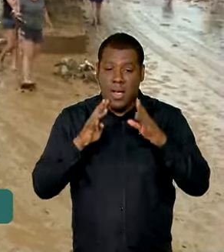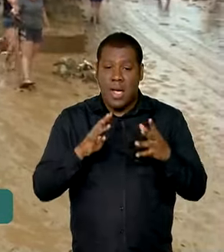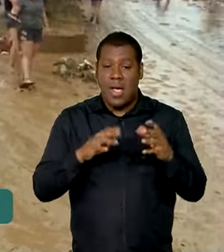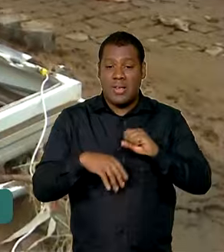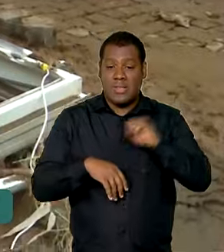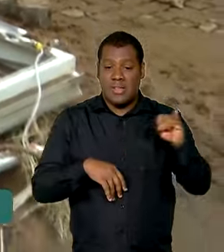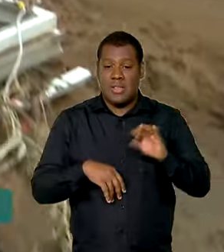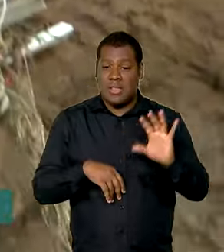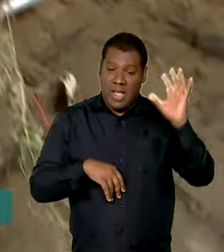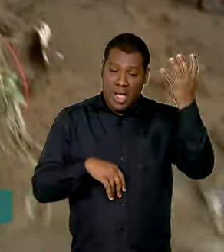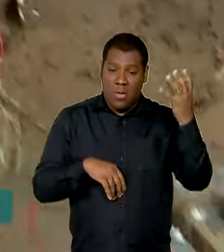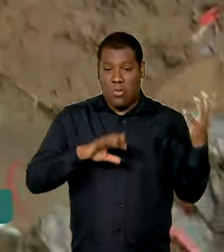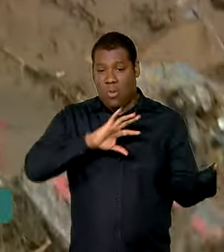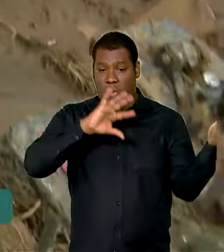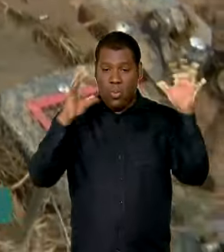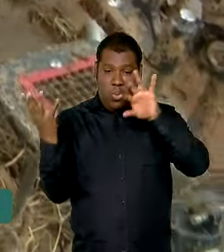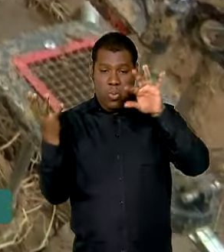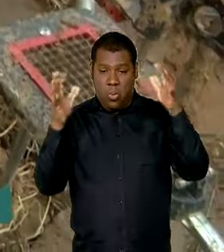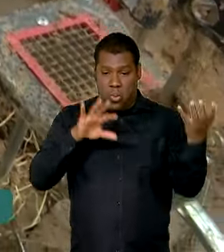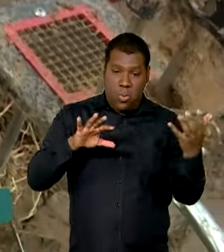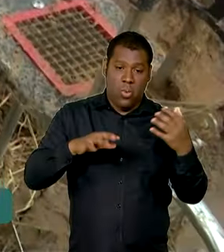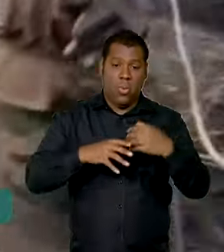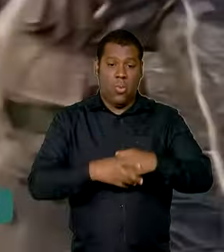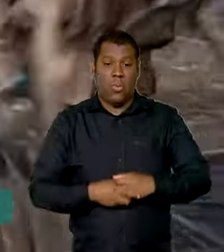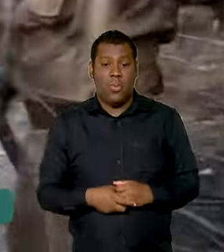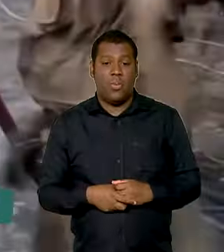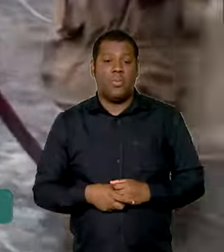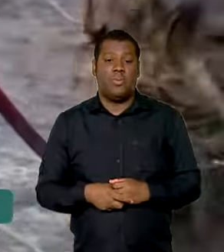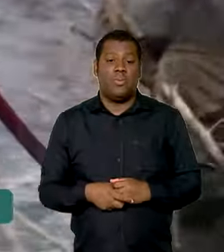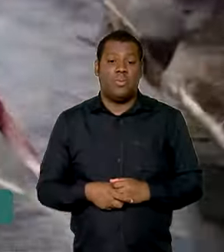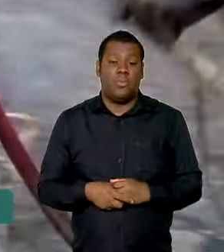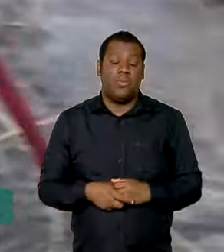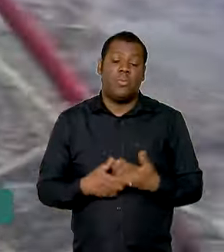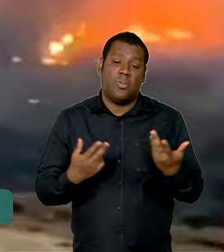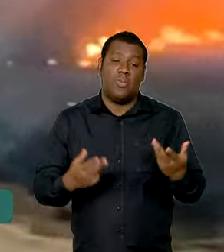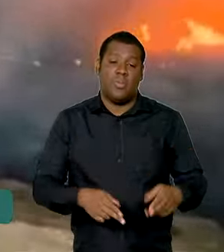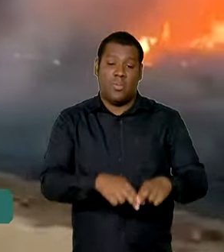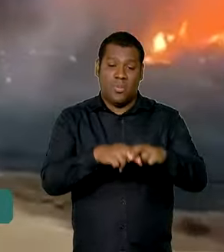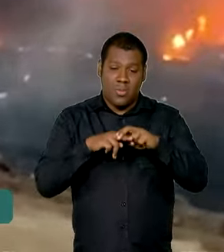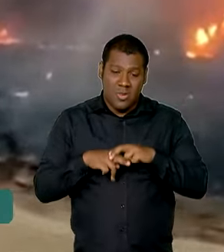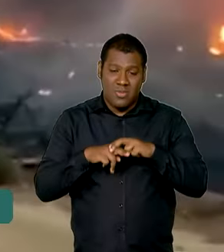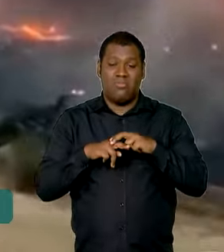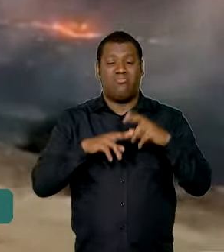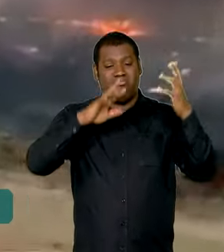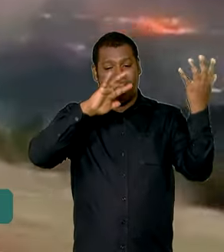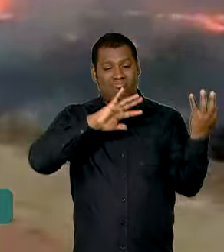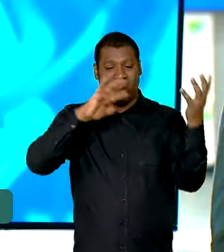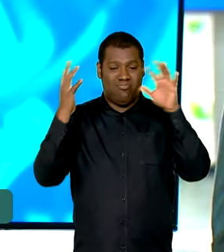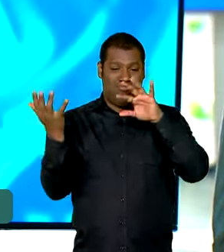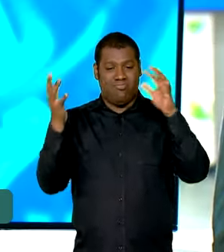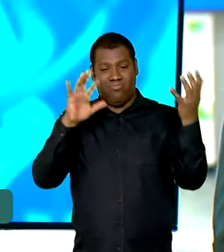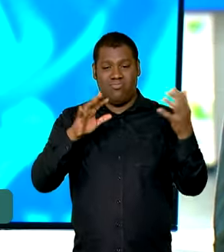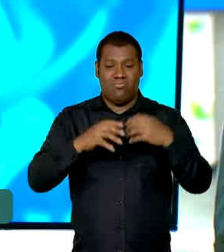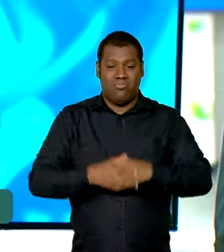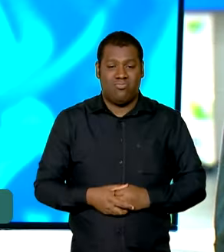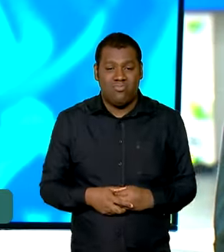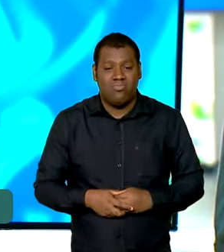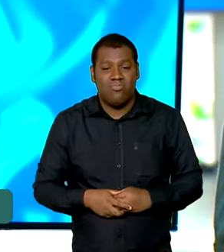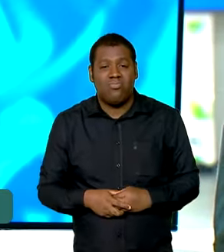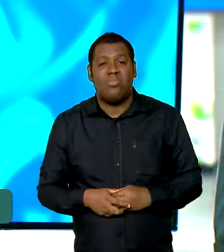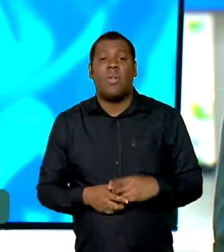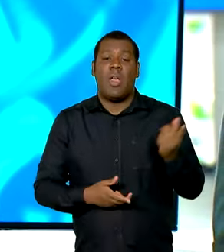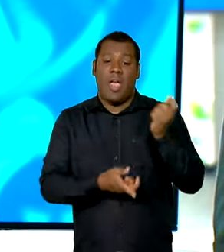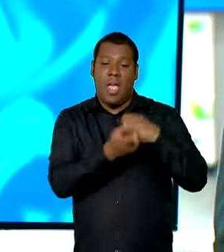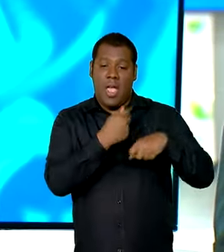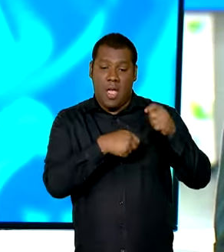extremos que ultimamente estão mais intensos justamente por causa das mudanças climáticas as 20 maiores